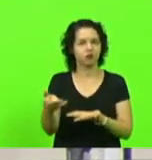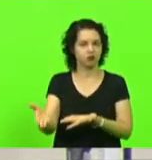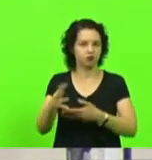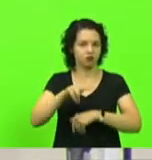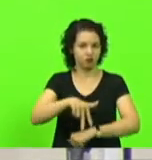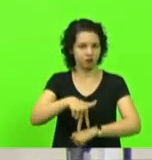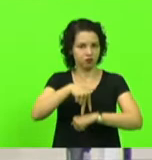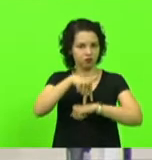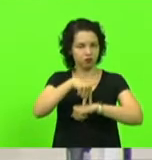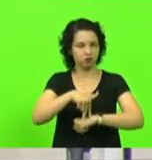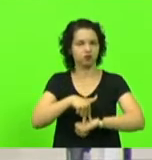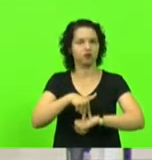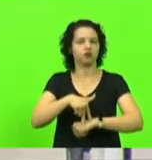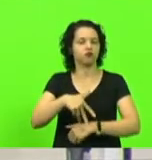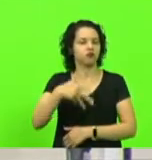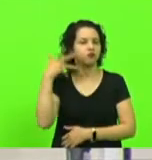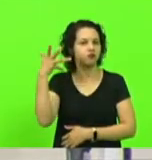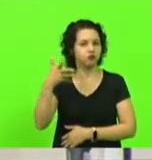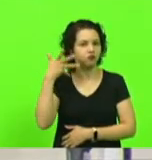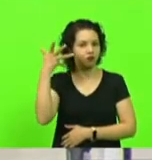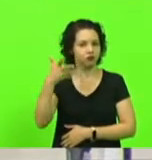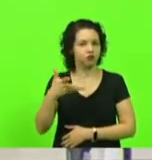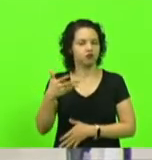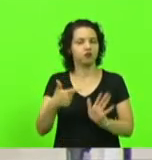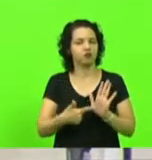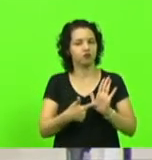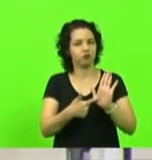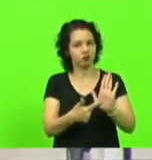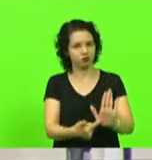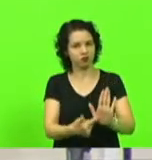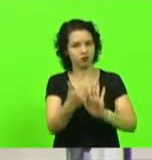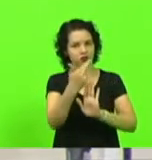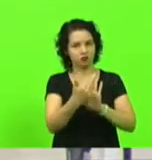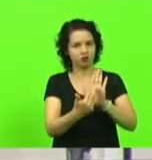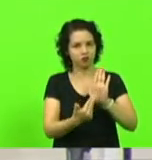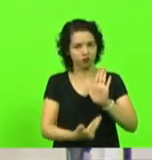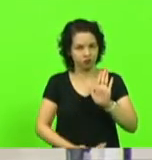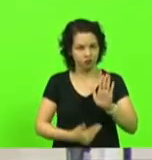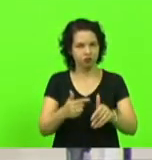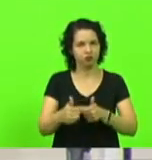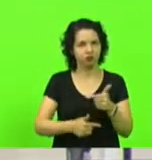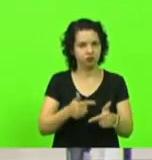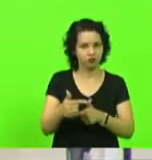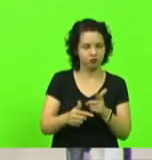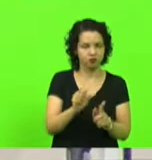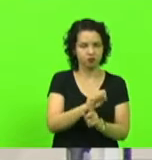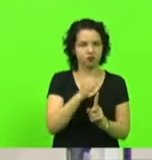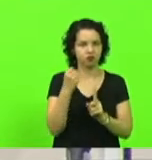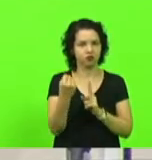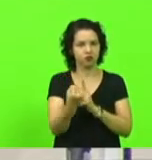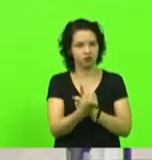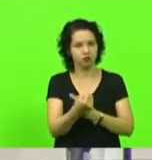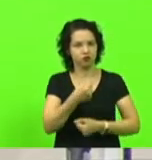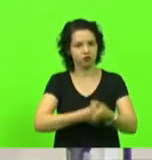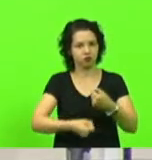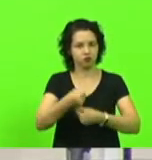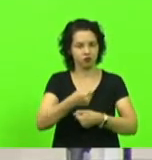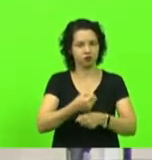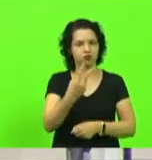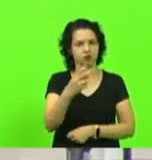uso da palavra para apresentar o relatório de atividades sociais de 2020.